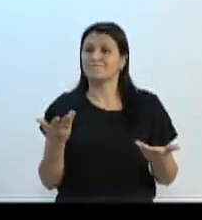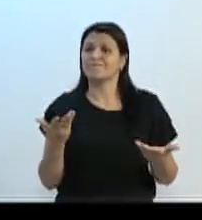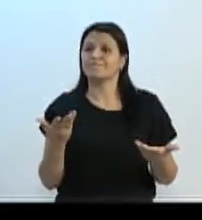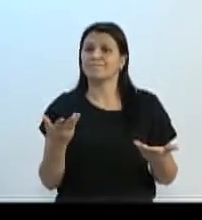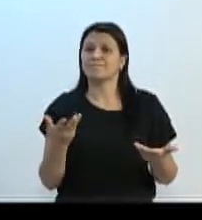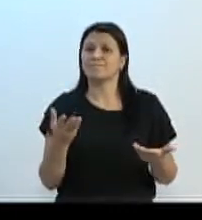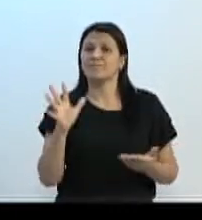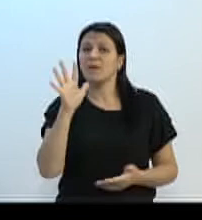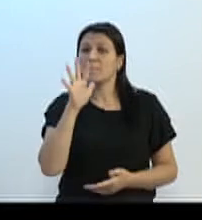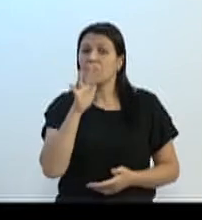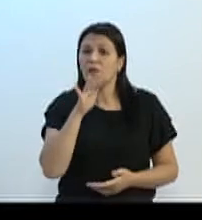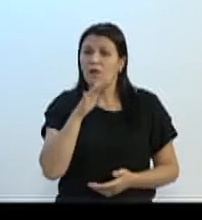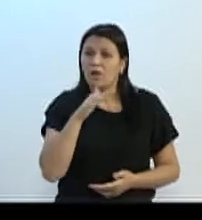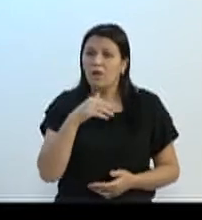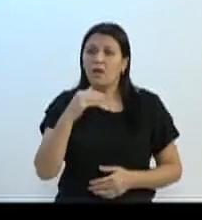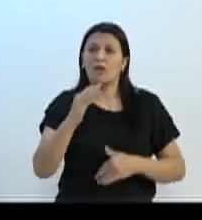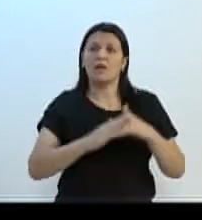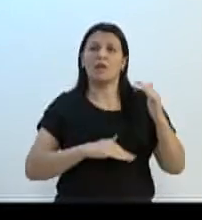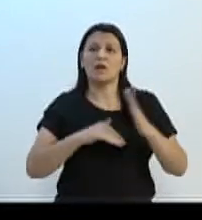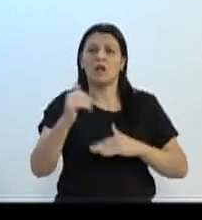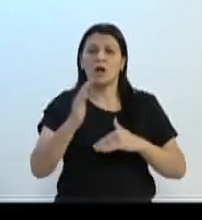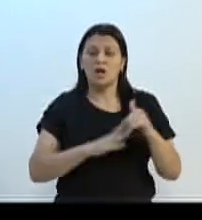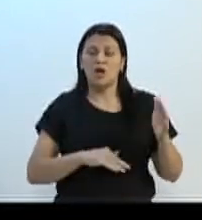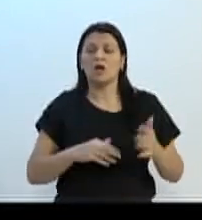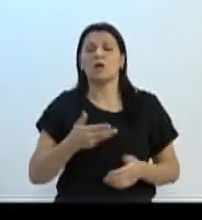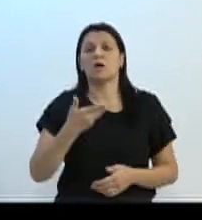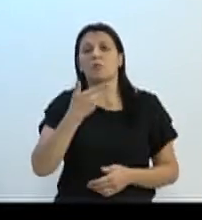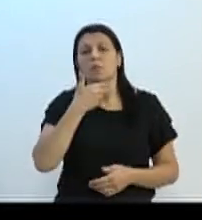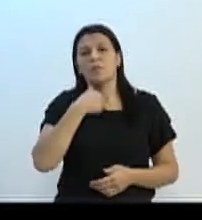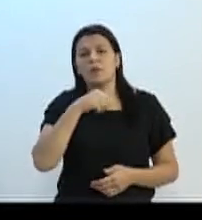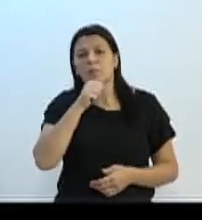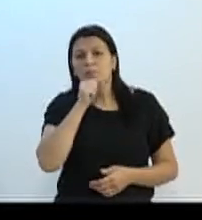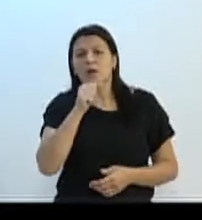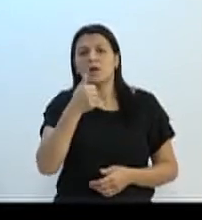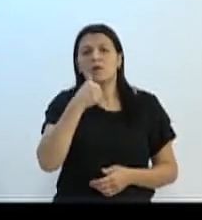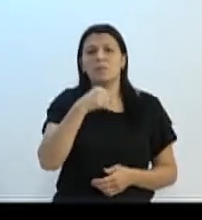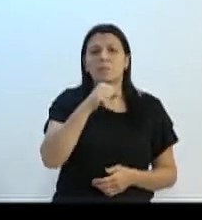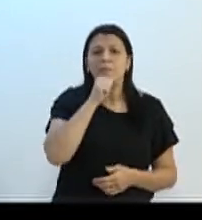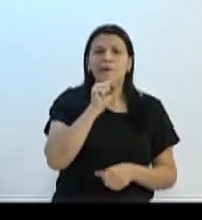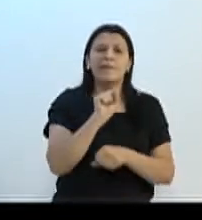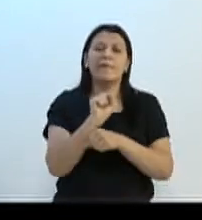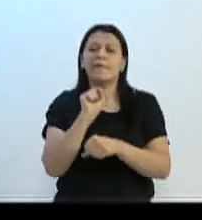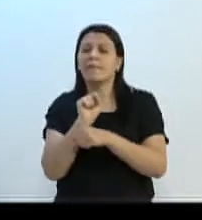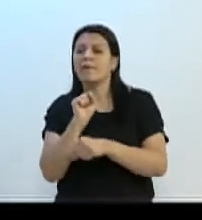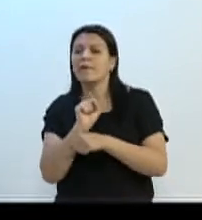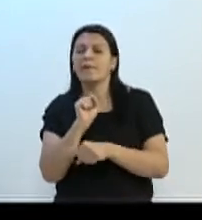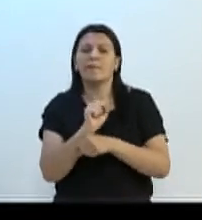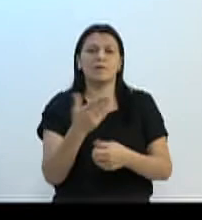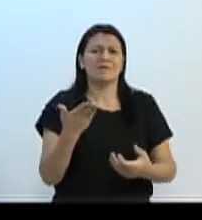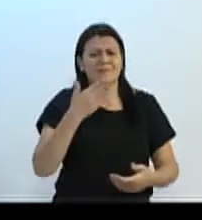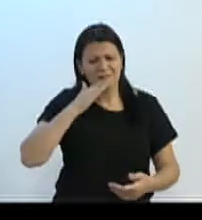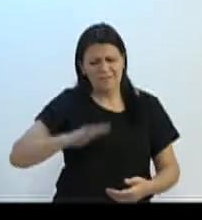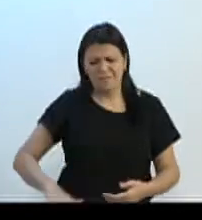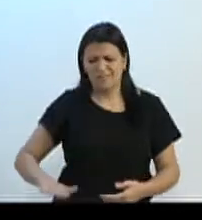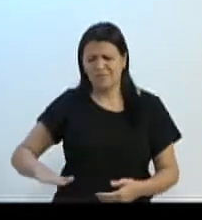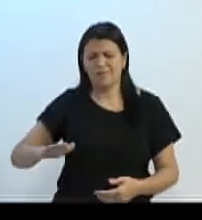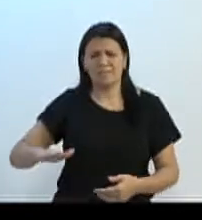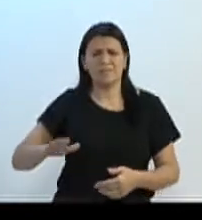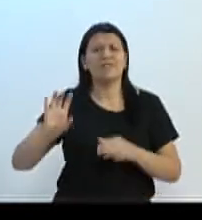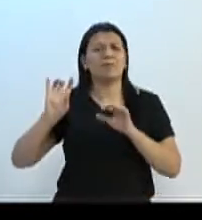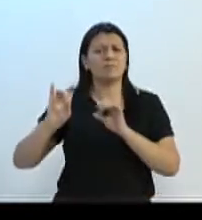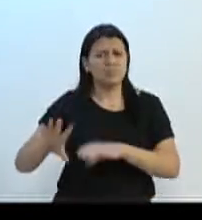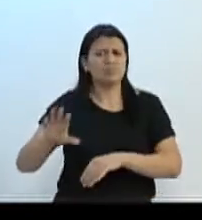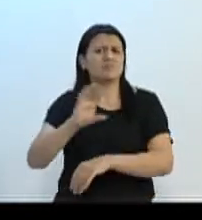atrasadas essas obras, o quanto estão os pais e as mães esperando para ter uma vaga. As crianças estão crescendo, deixando de precisar de creche